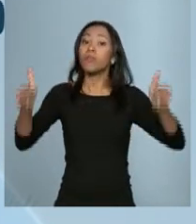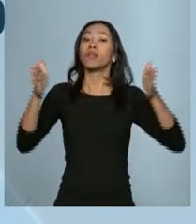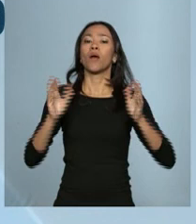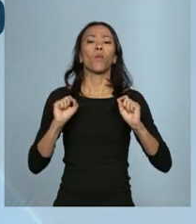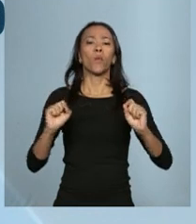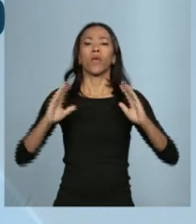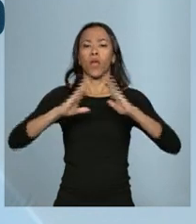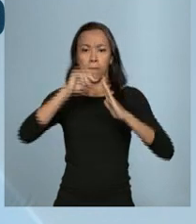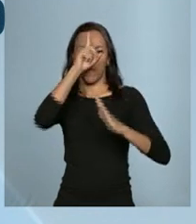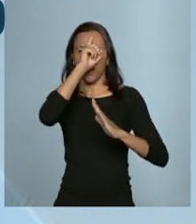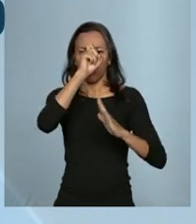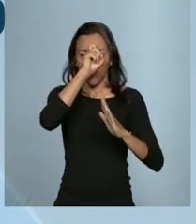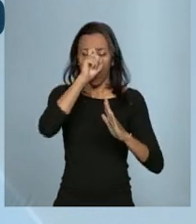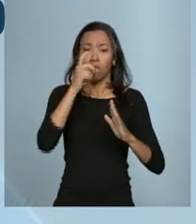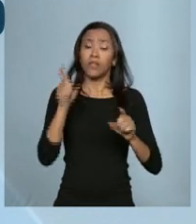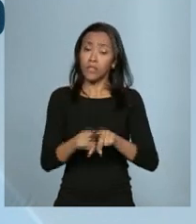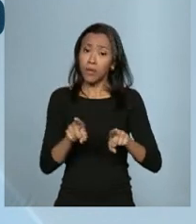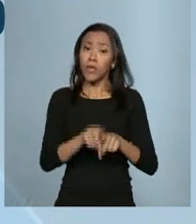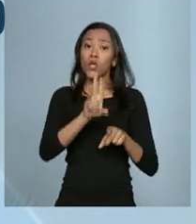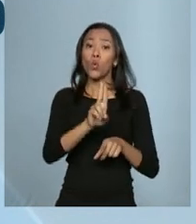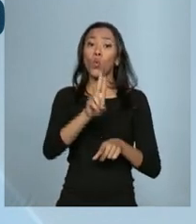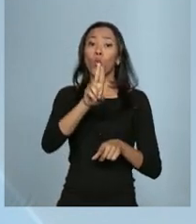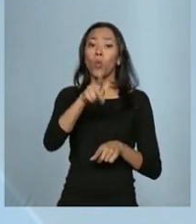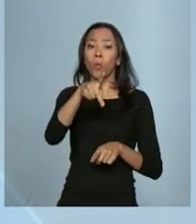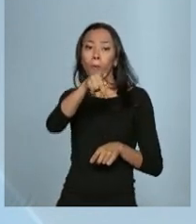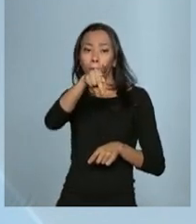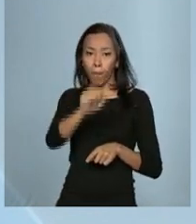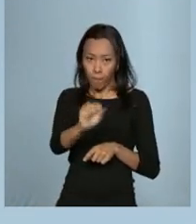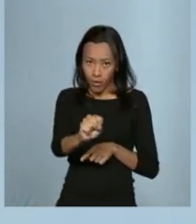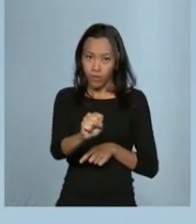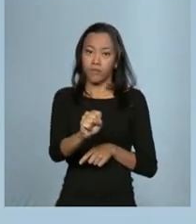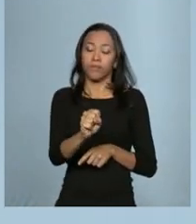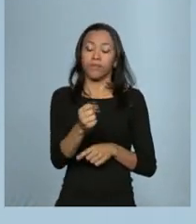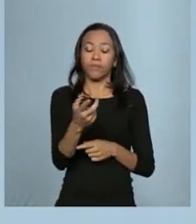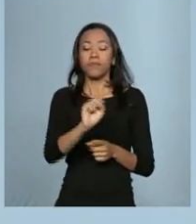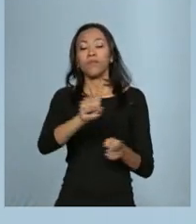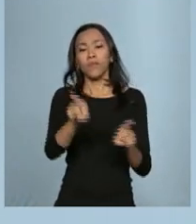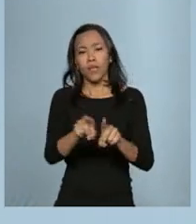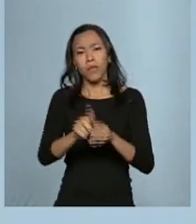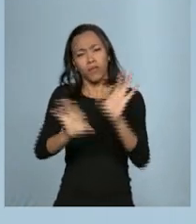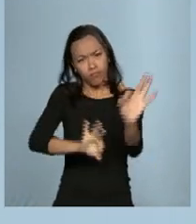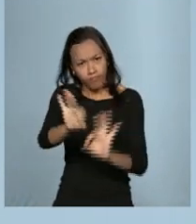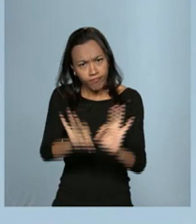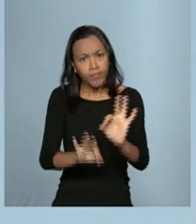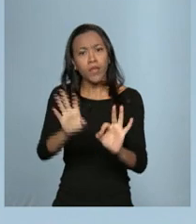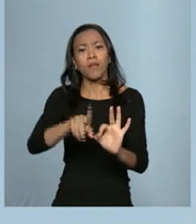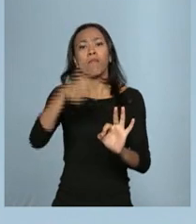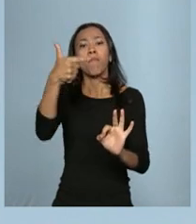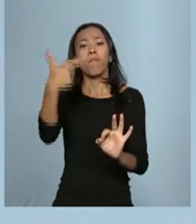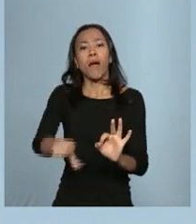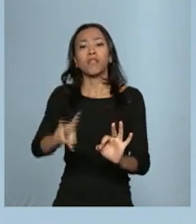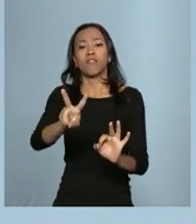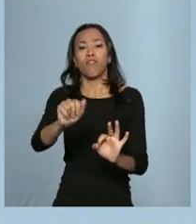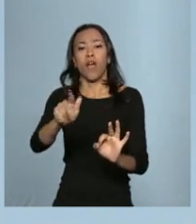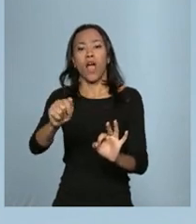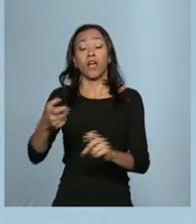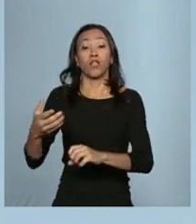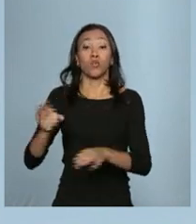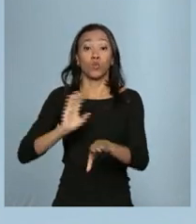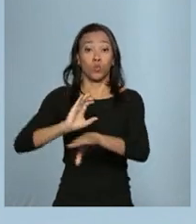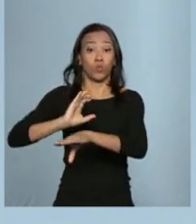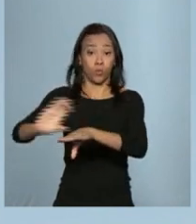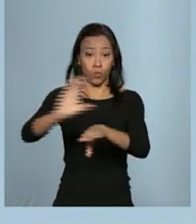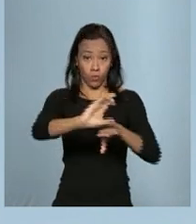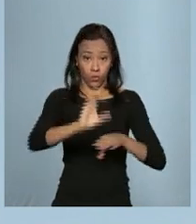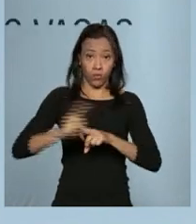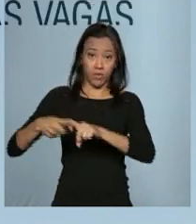postos de saúde e UPAs, unidades de pronto atendimento. Também está previsto aumento de vagas em cursos de medicina por todo